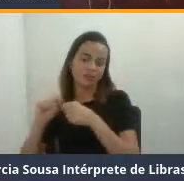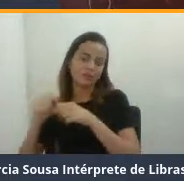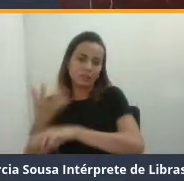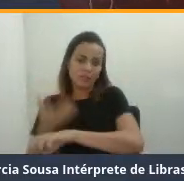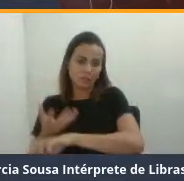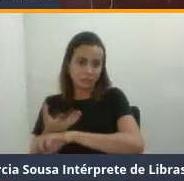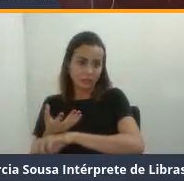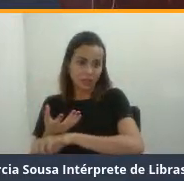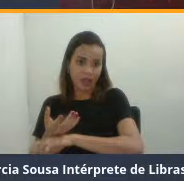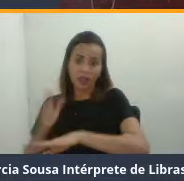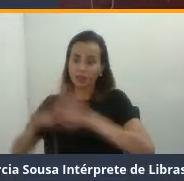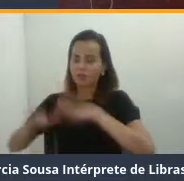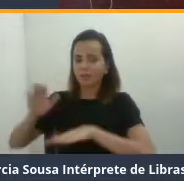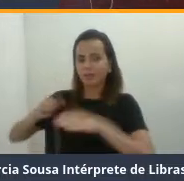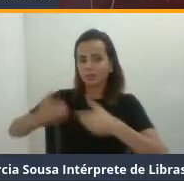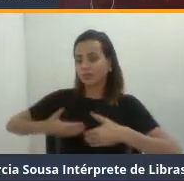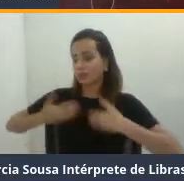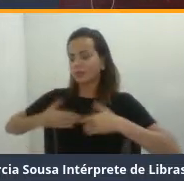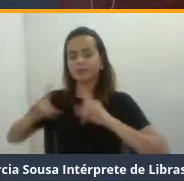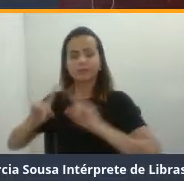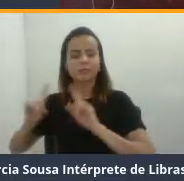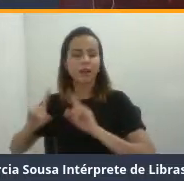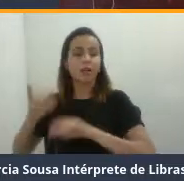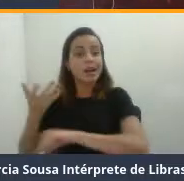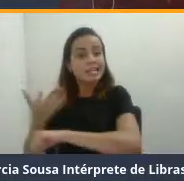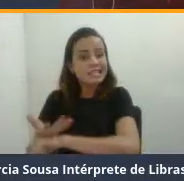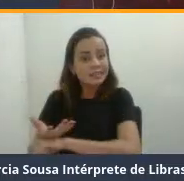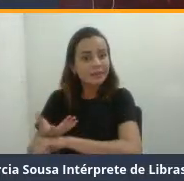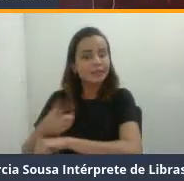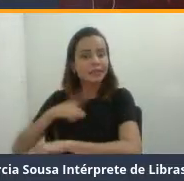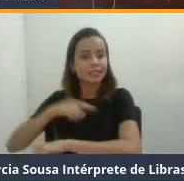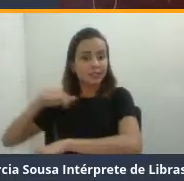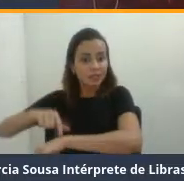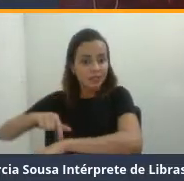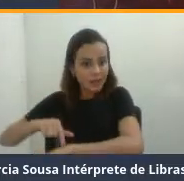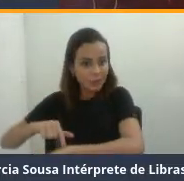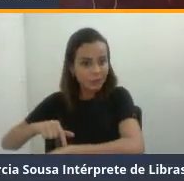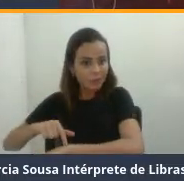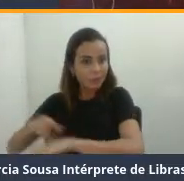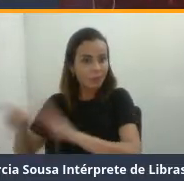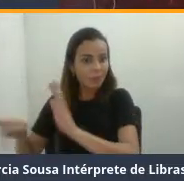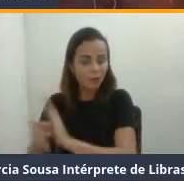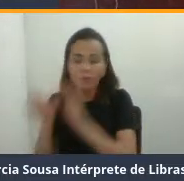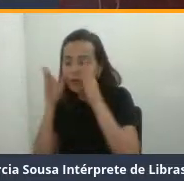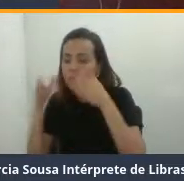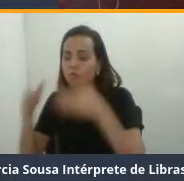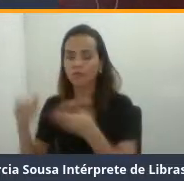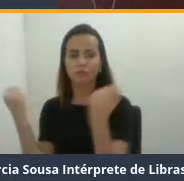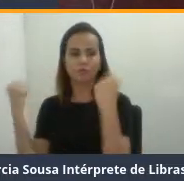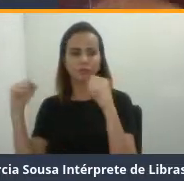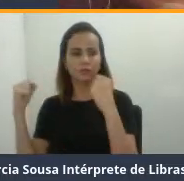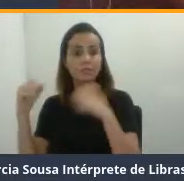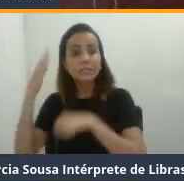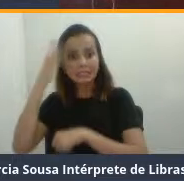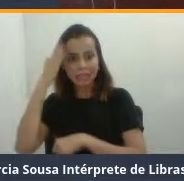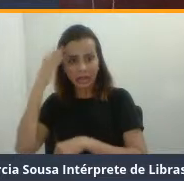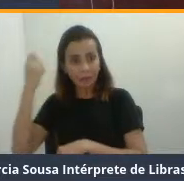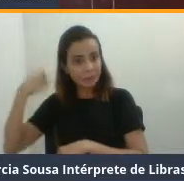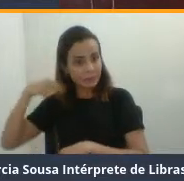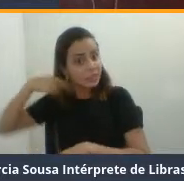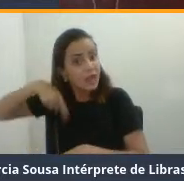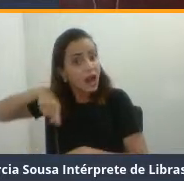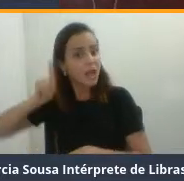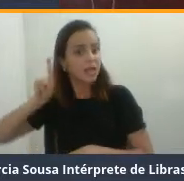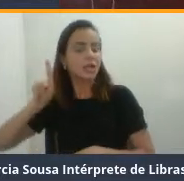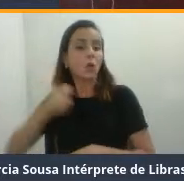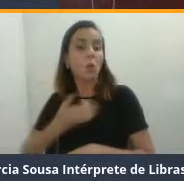depende de ano, certo? Disciplina é você ter reservado aquela hora do dia, você sabe que você tem que ir tantas vezes na